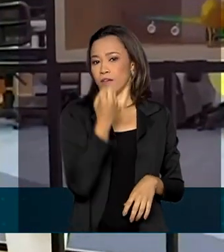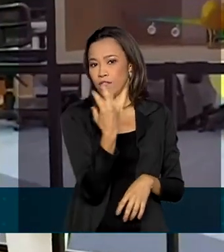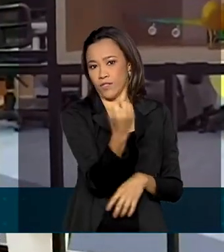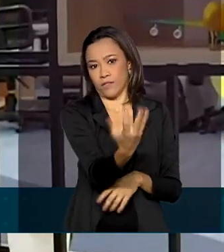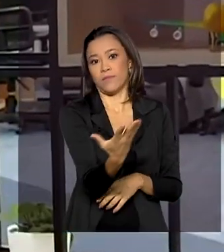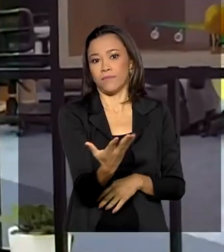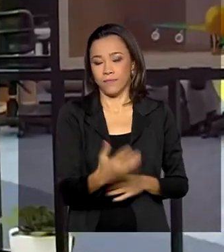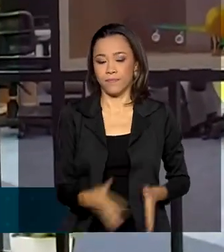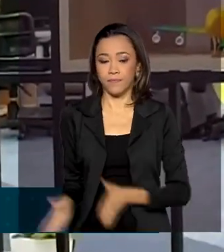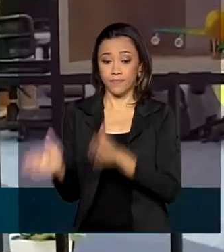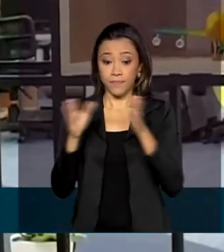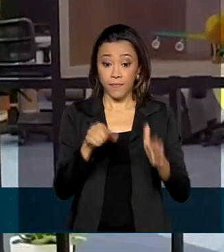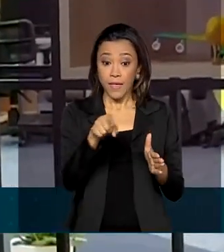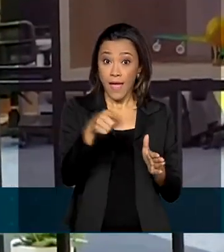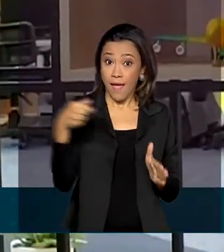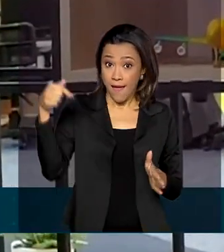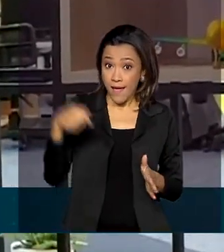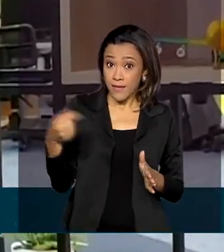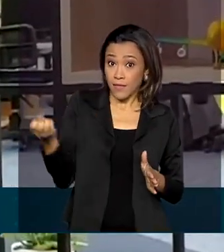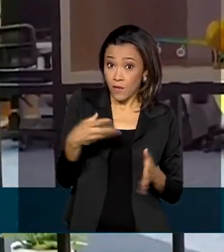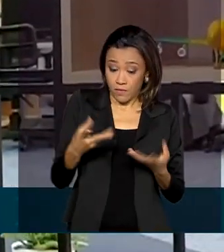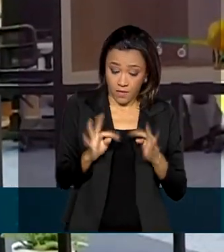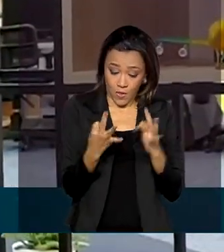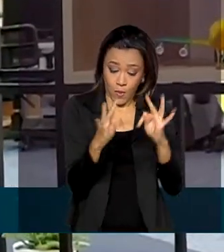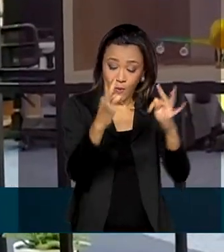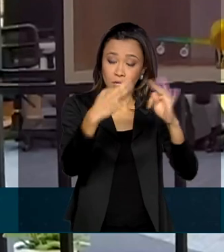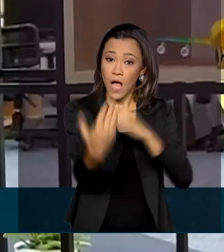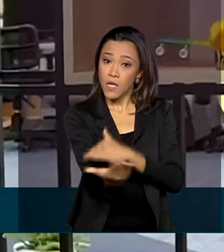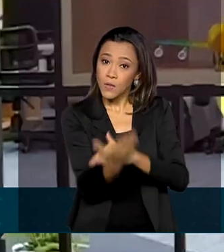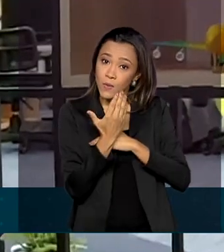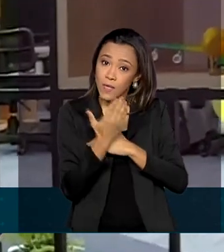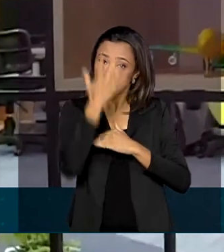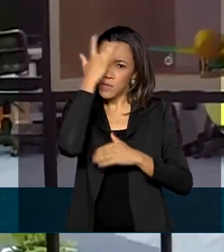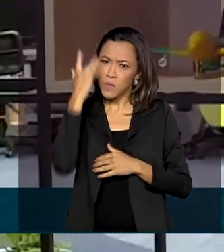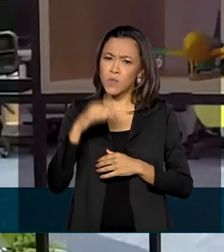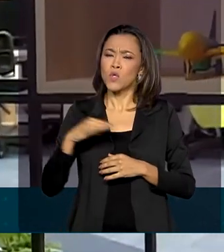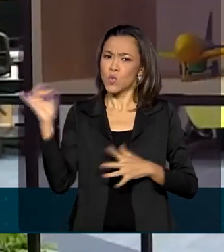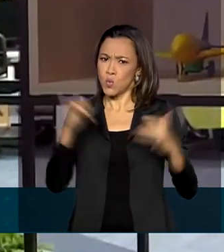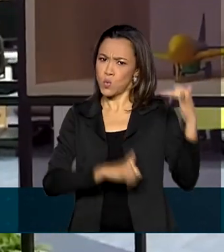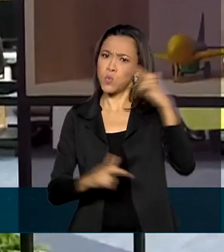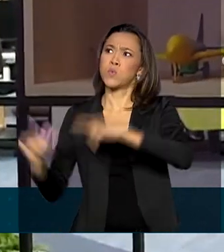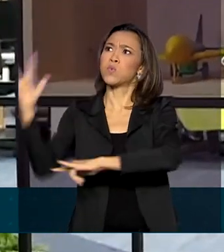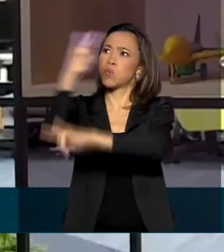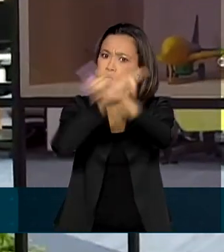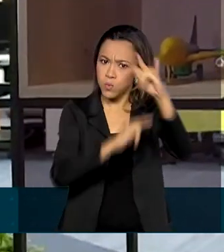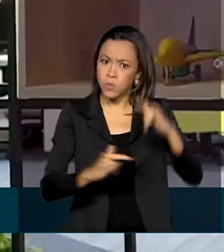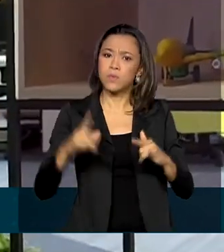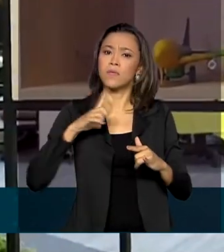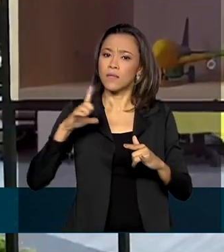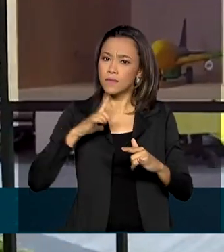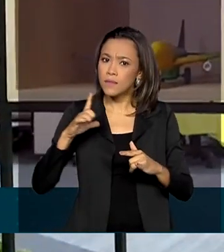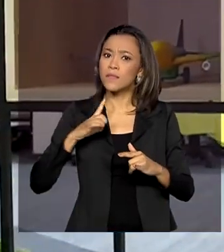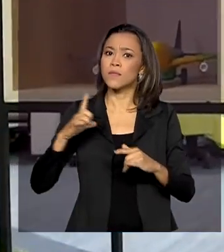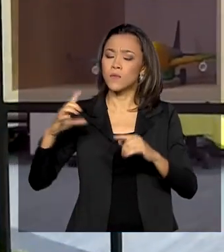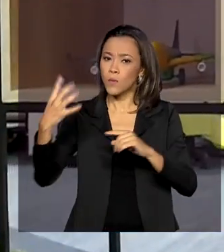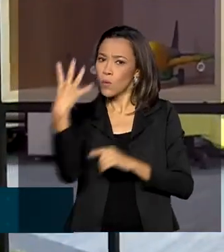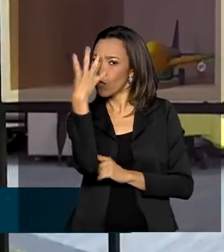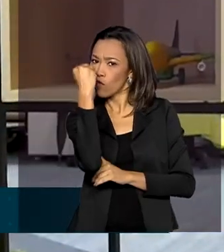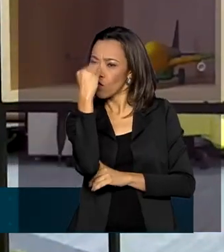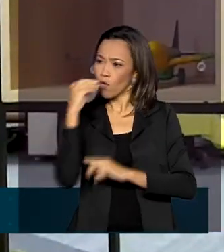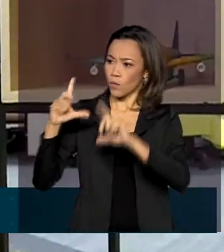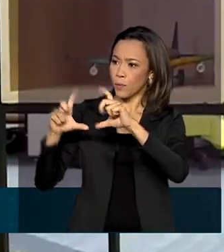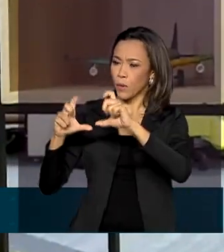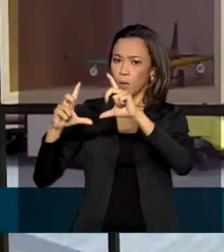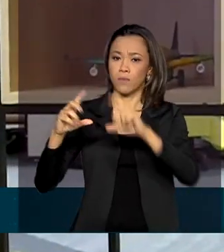tecnologia vem ajudar o processo de embarque do passageiro. Cada vez mais os aeroportos estão investindo em ser um ambiente touchless, onde a